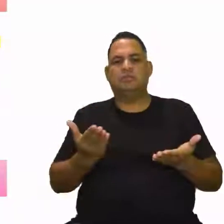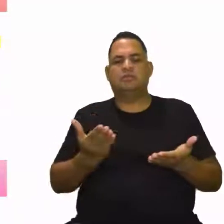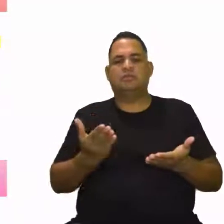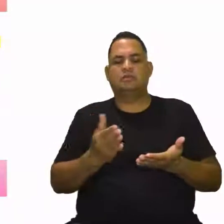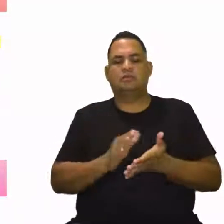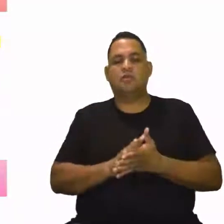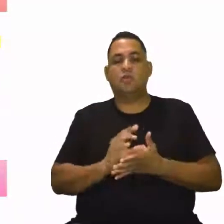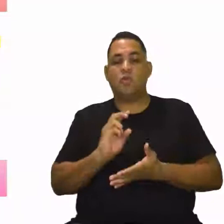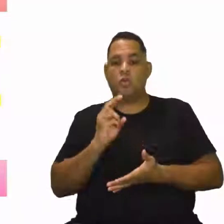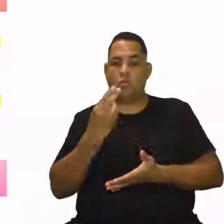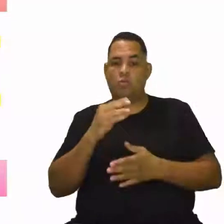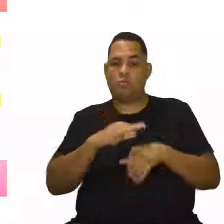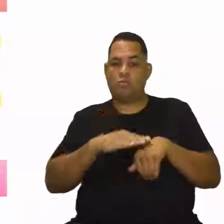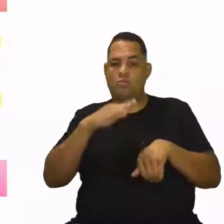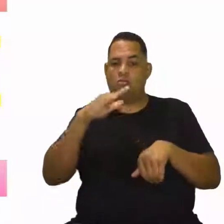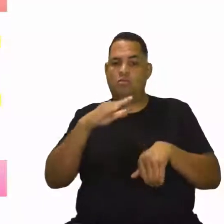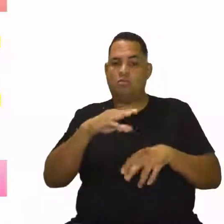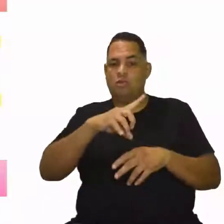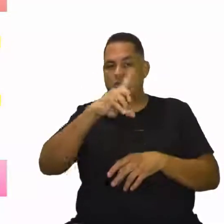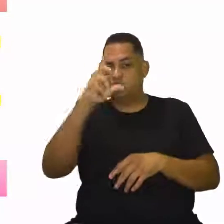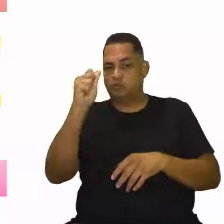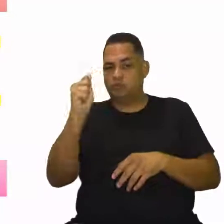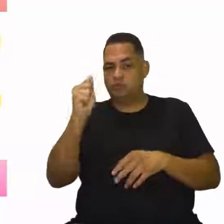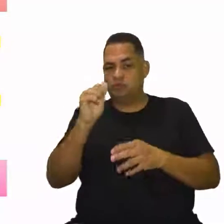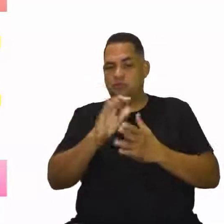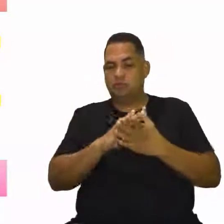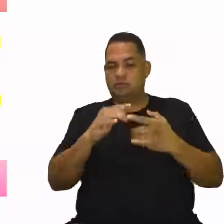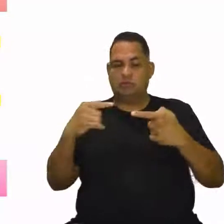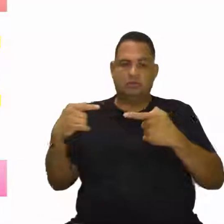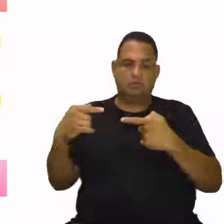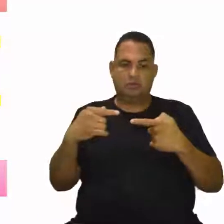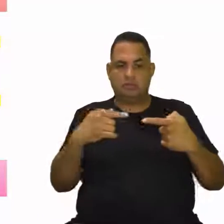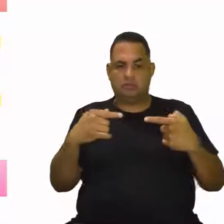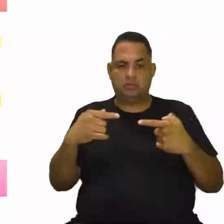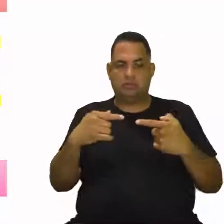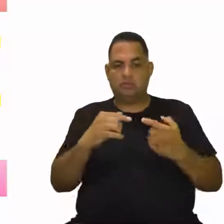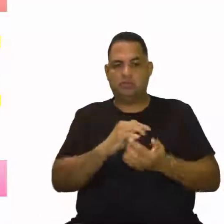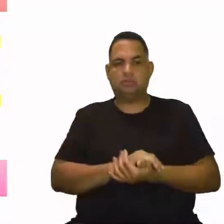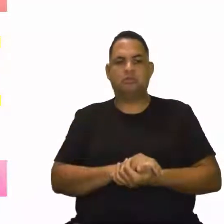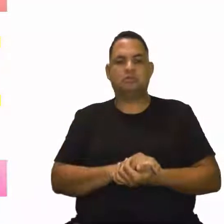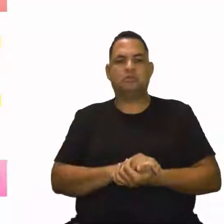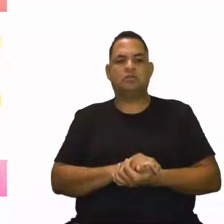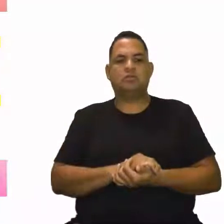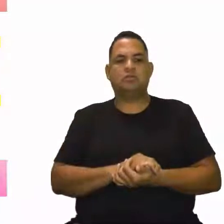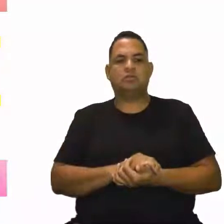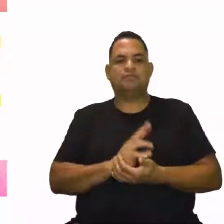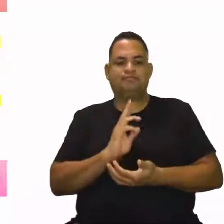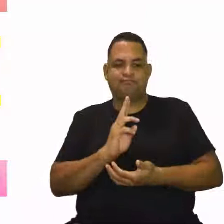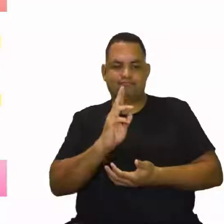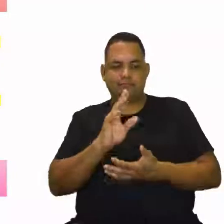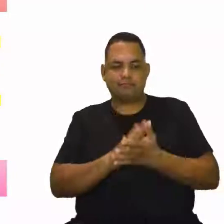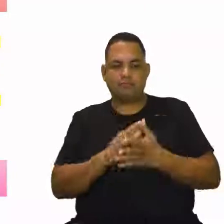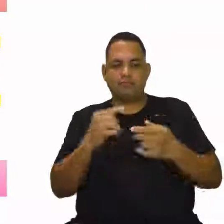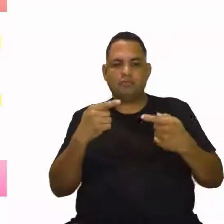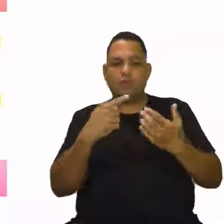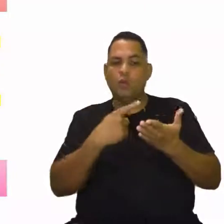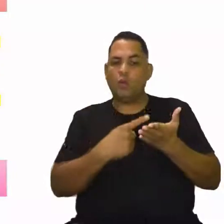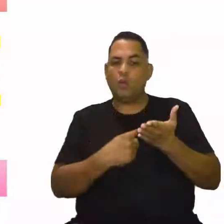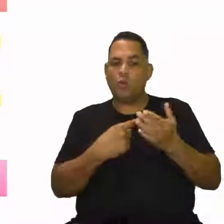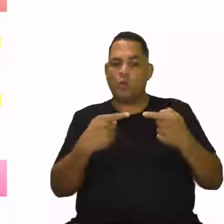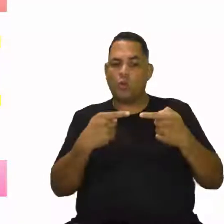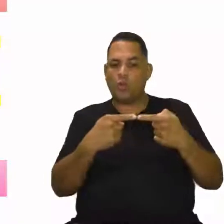Ou mais, né? Por dia, em relação à intensidade. Fazer essa combinação de forma